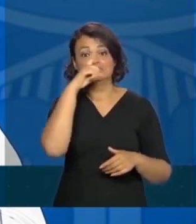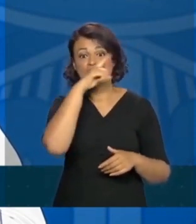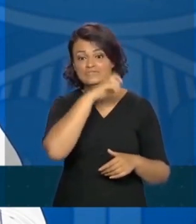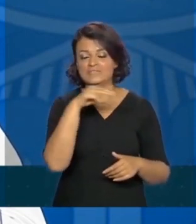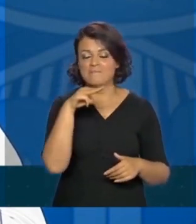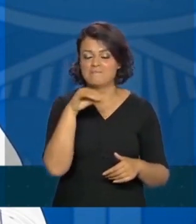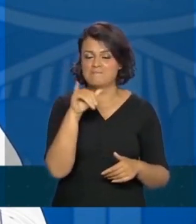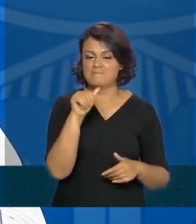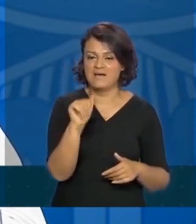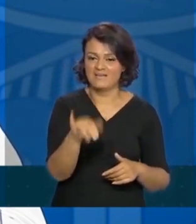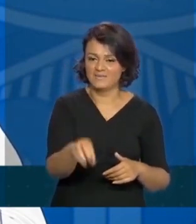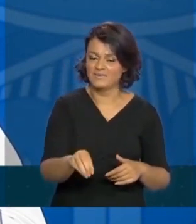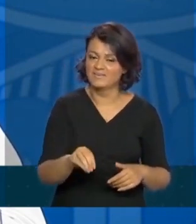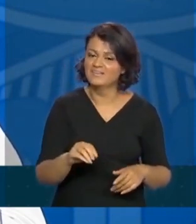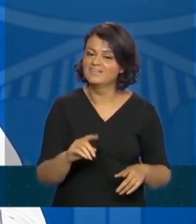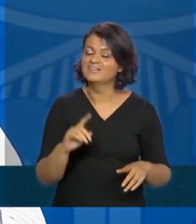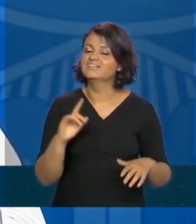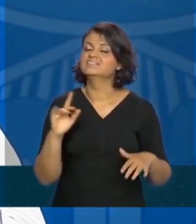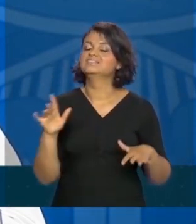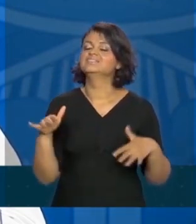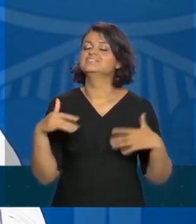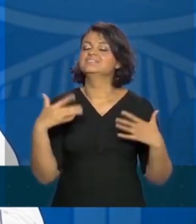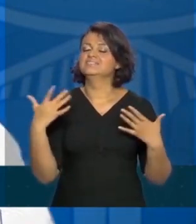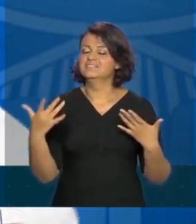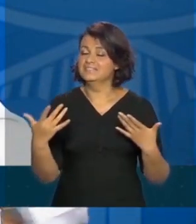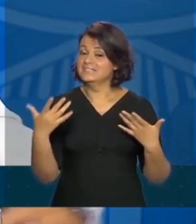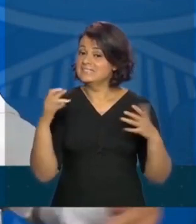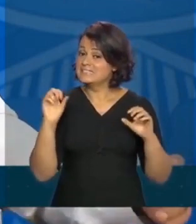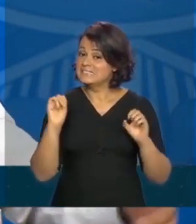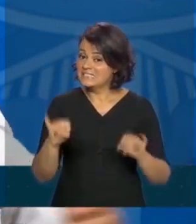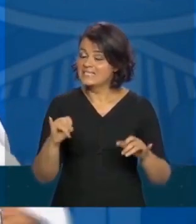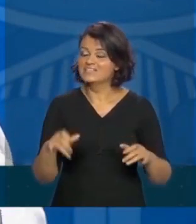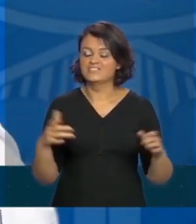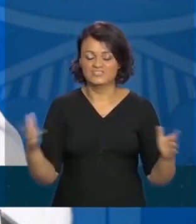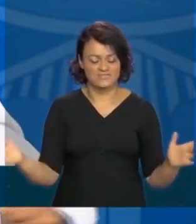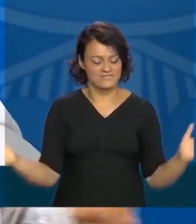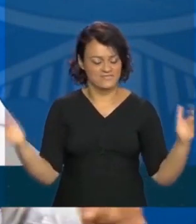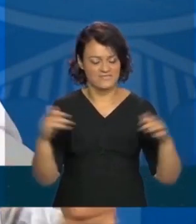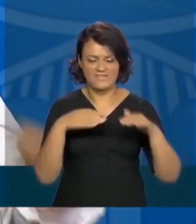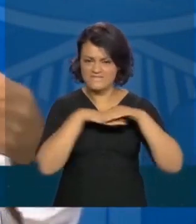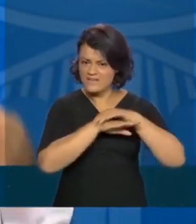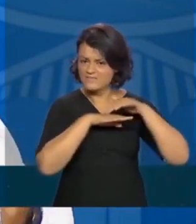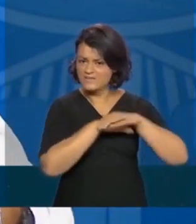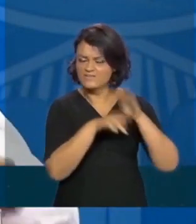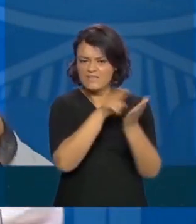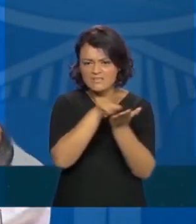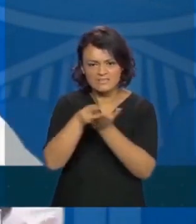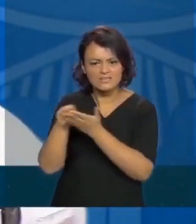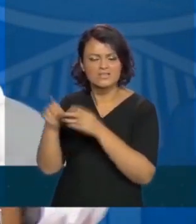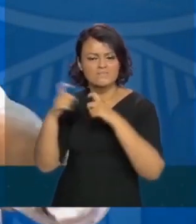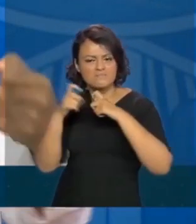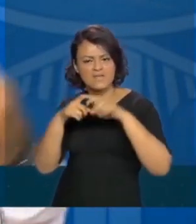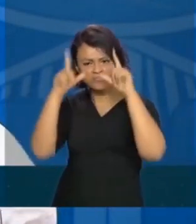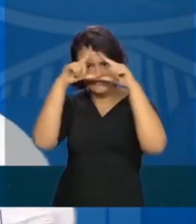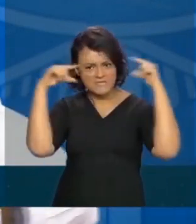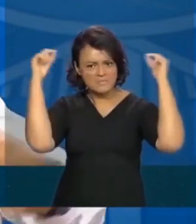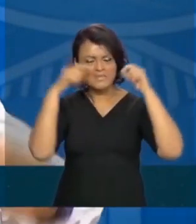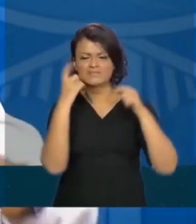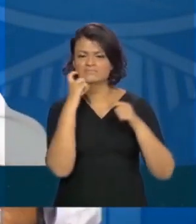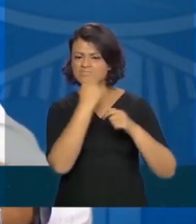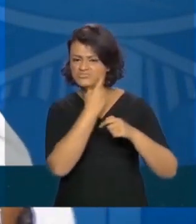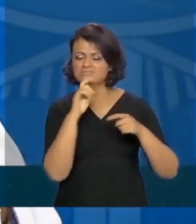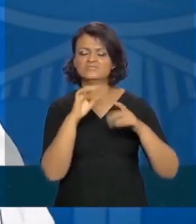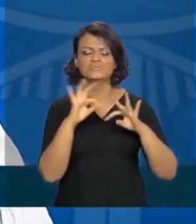em maio, preparados se estivermos bem abastecidos com os nossos leitos, nossos médicos, nossos enfermeiros, nossos